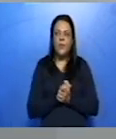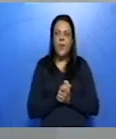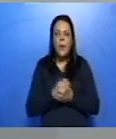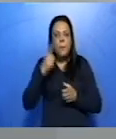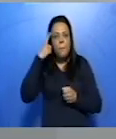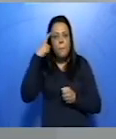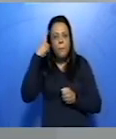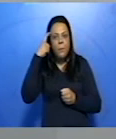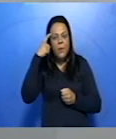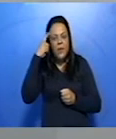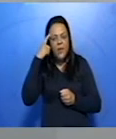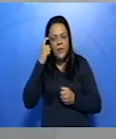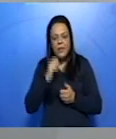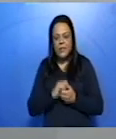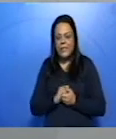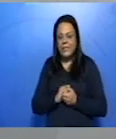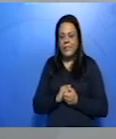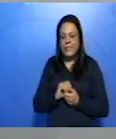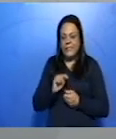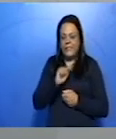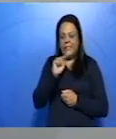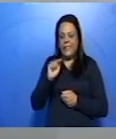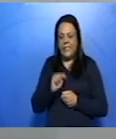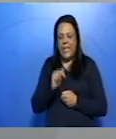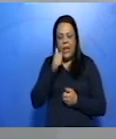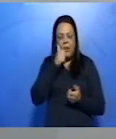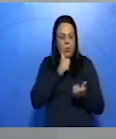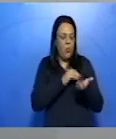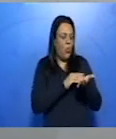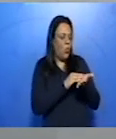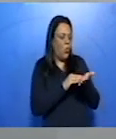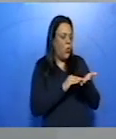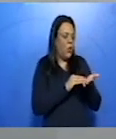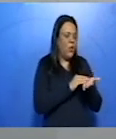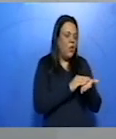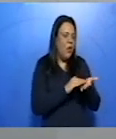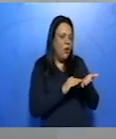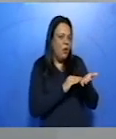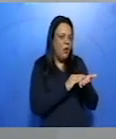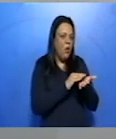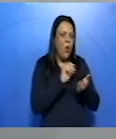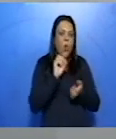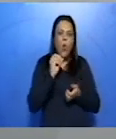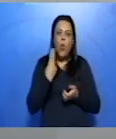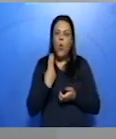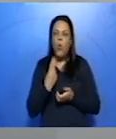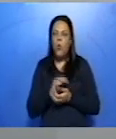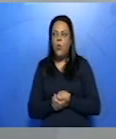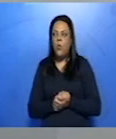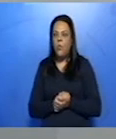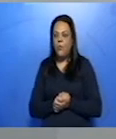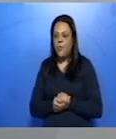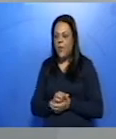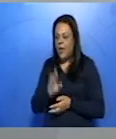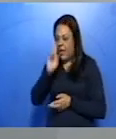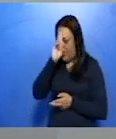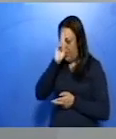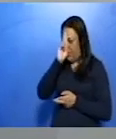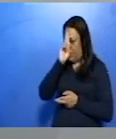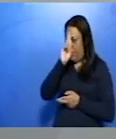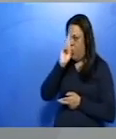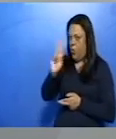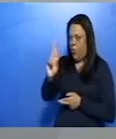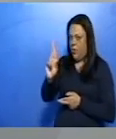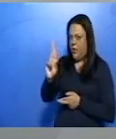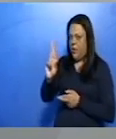Pensar se foi a cartomante, pensar se foi a dona do